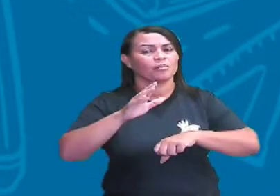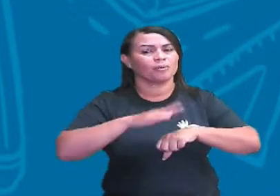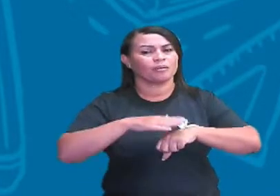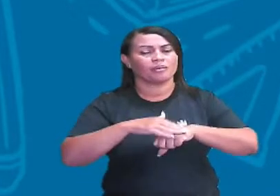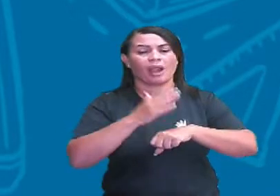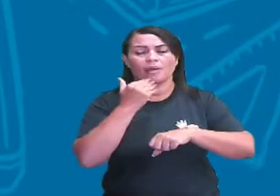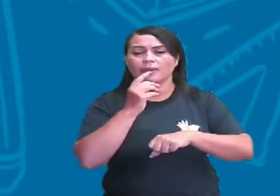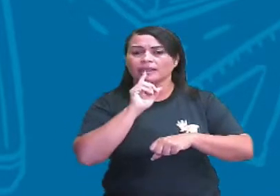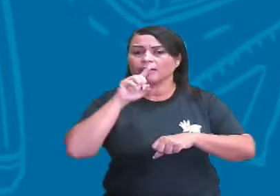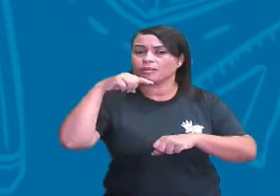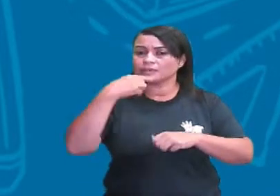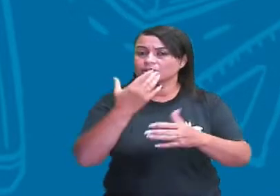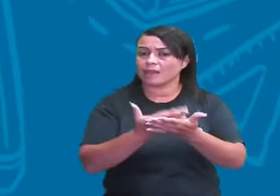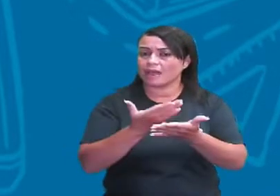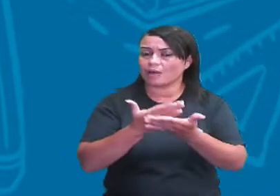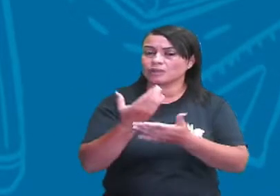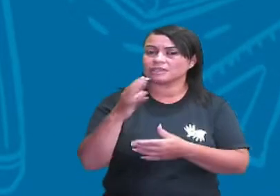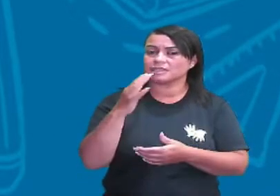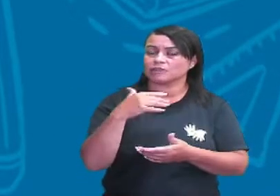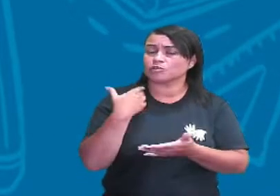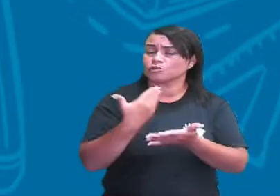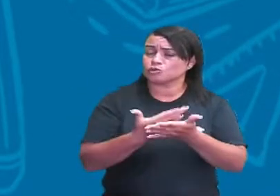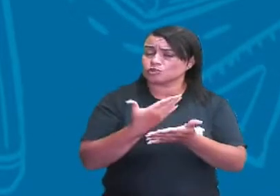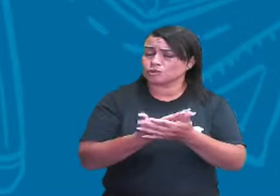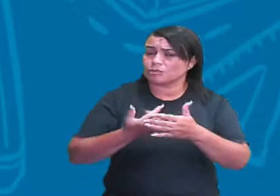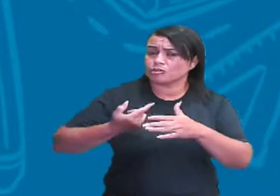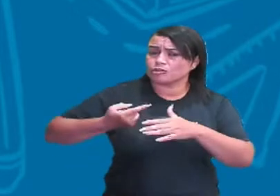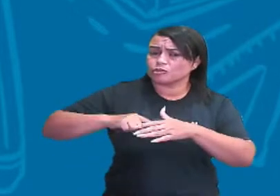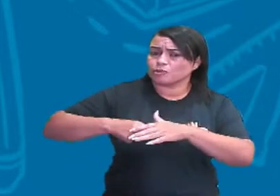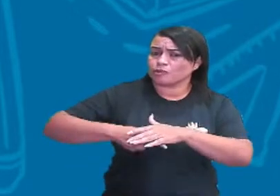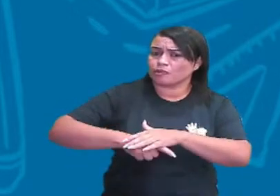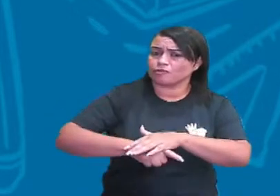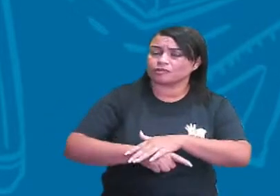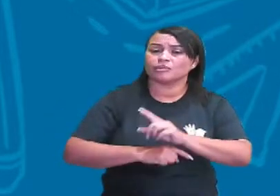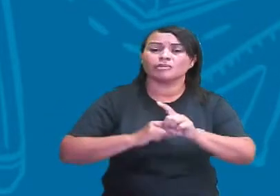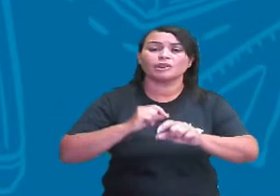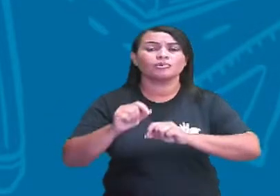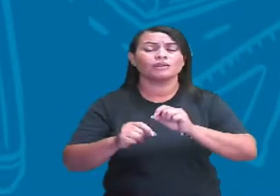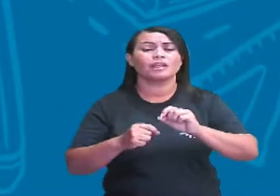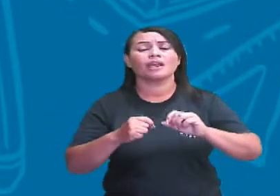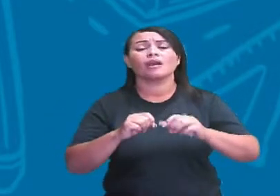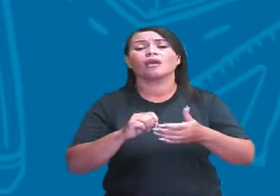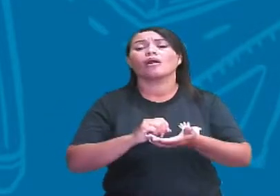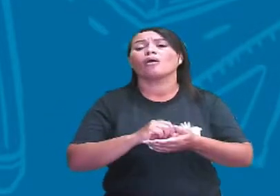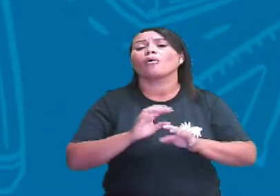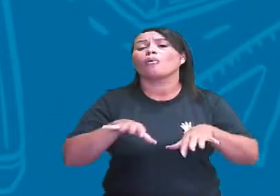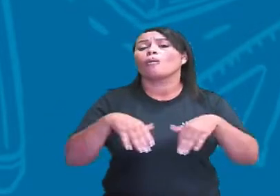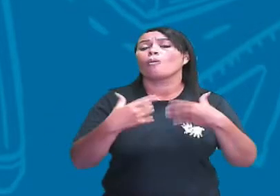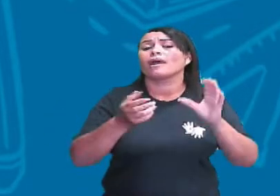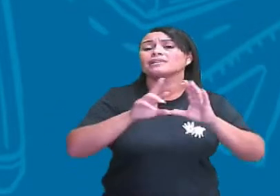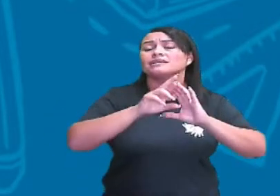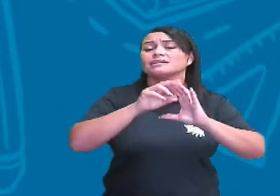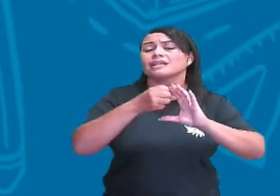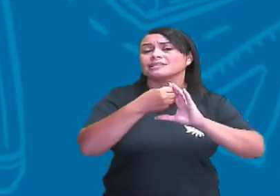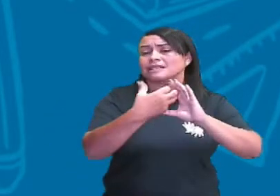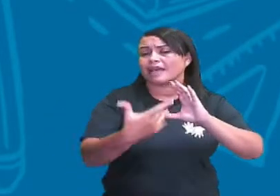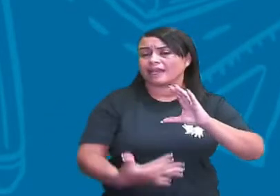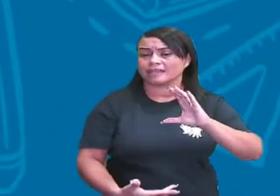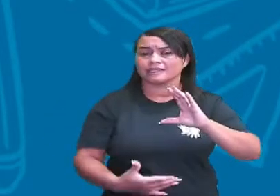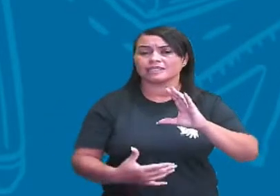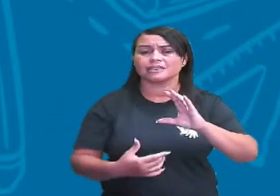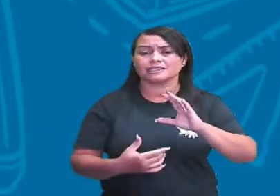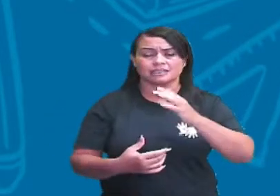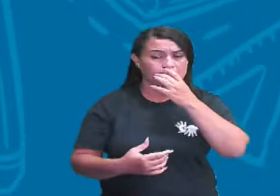próxima aula de ciências, a gente vai estudar mais profundamente quais as características desses organismos